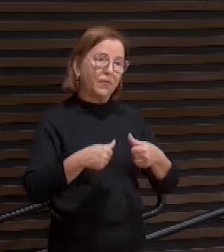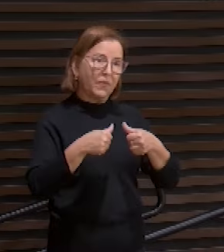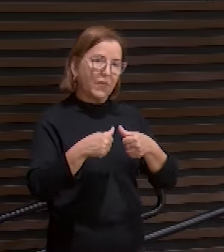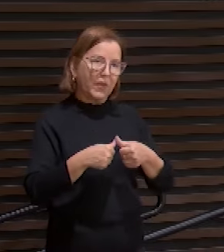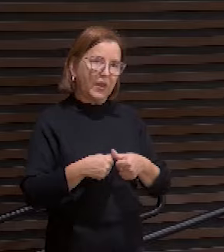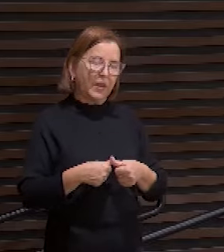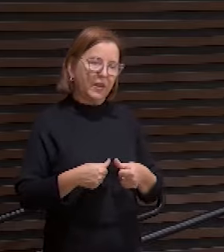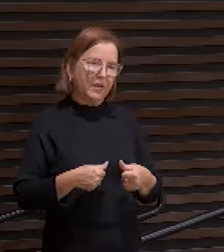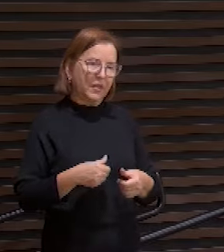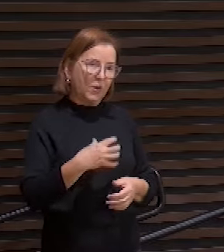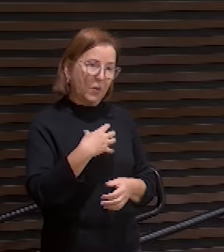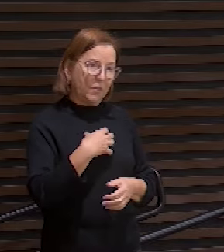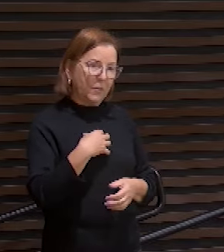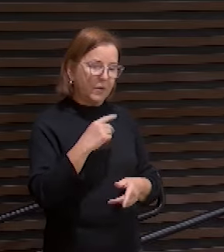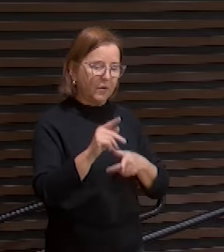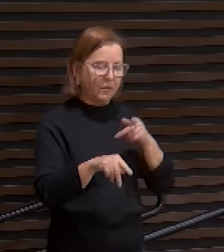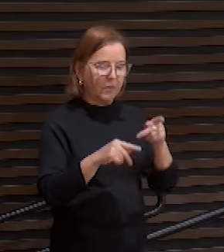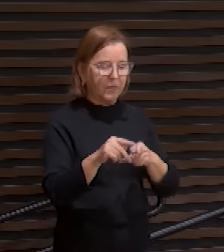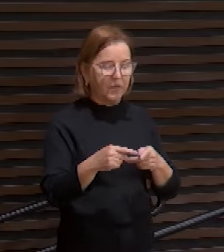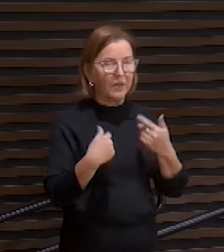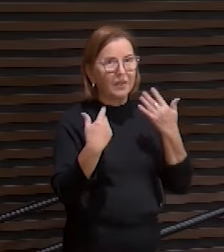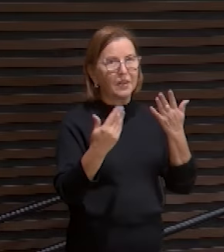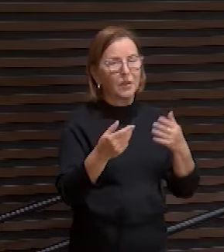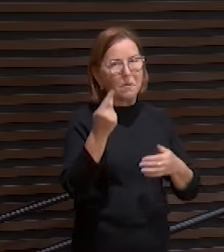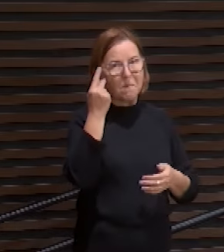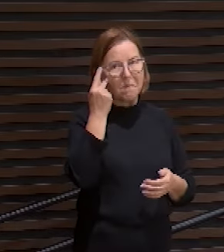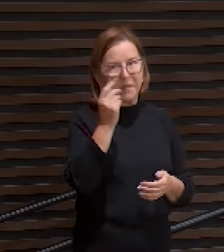a atitude que os homens dão a cristo